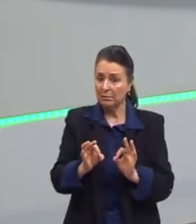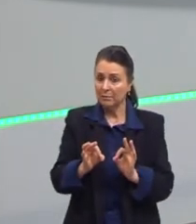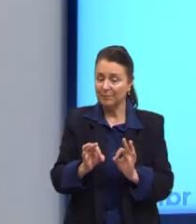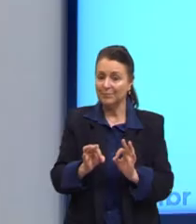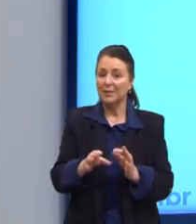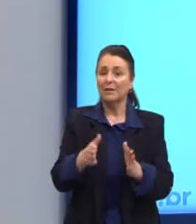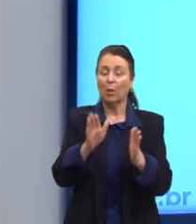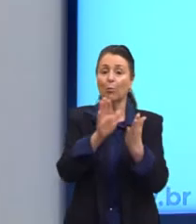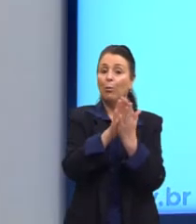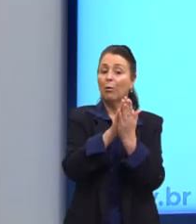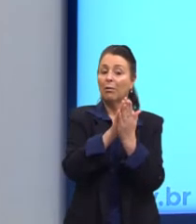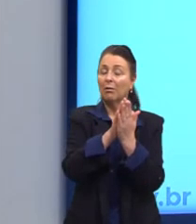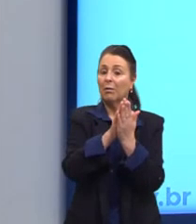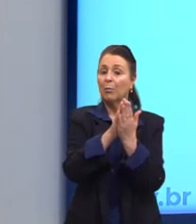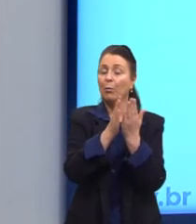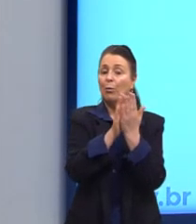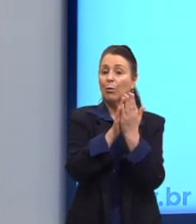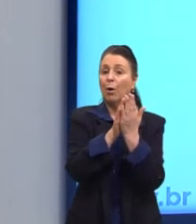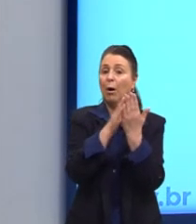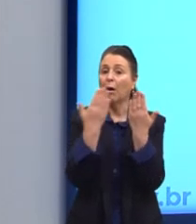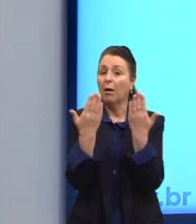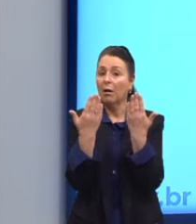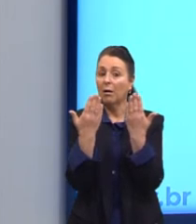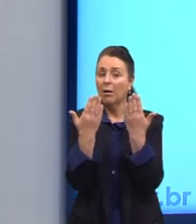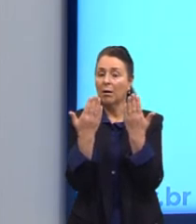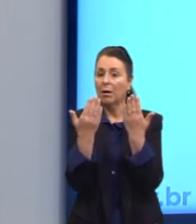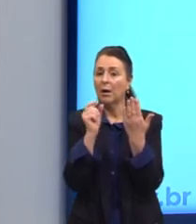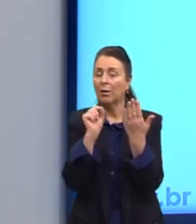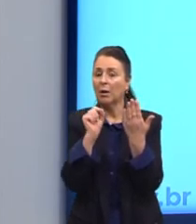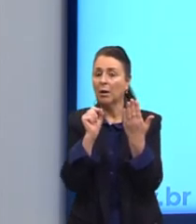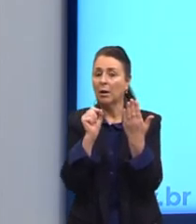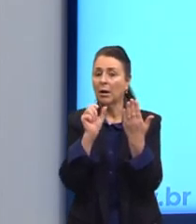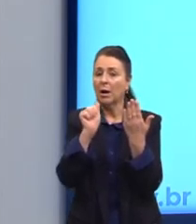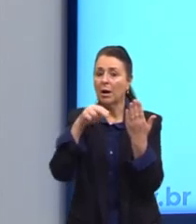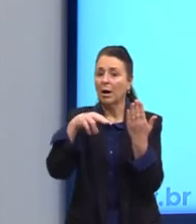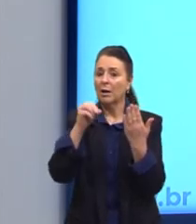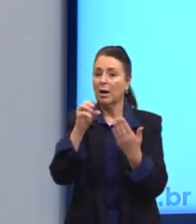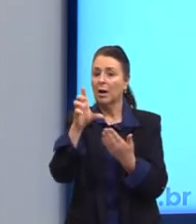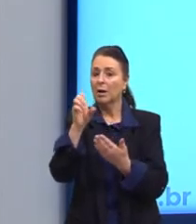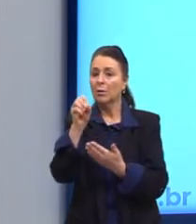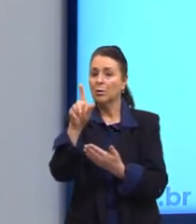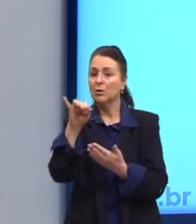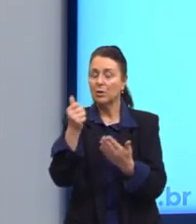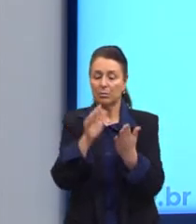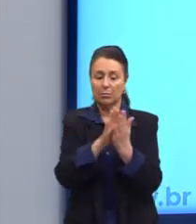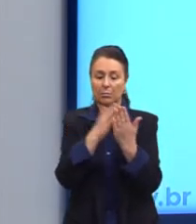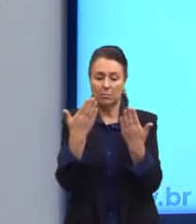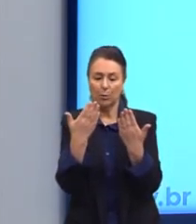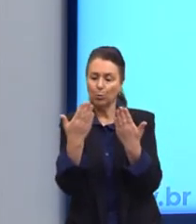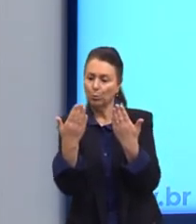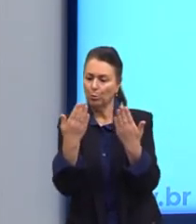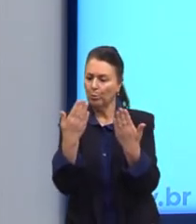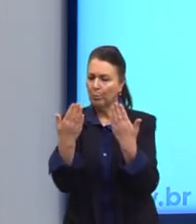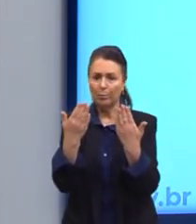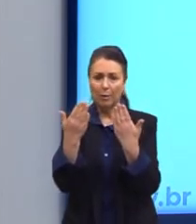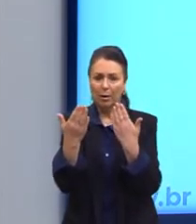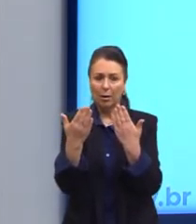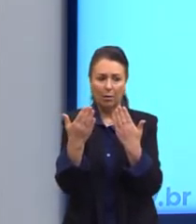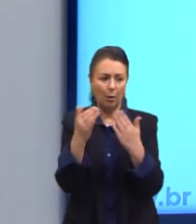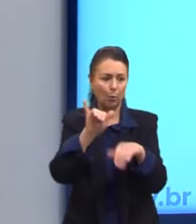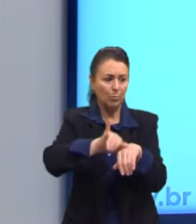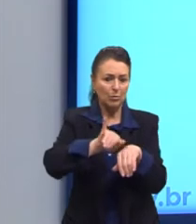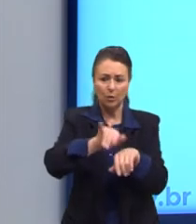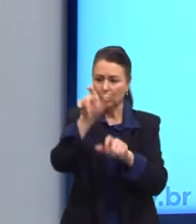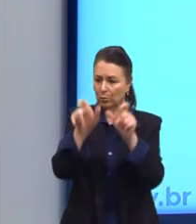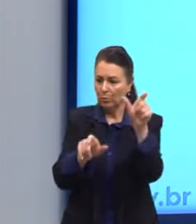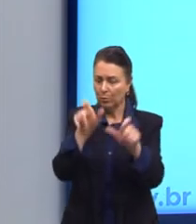analogia, então, é por semelhança. O conhecimento, a lógica por analogia, é uma comparação de objetos, de pessoas, um